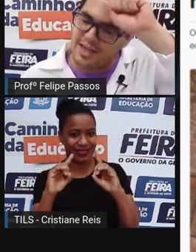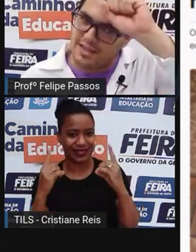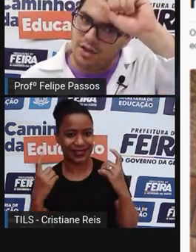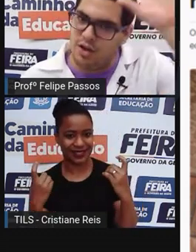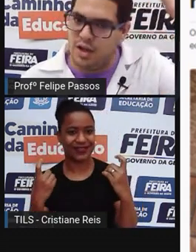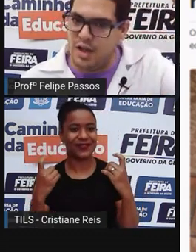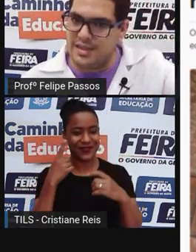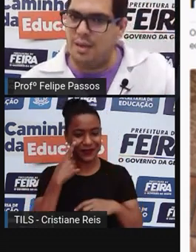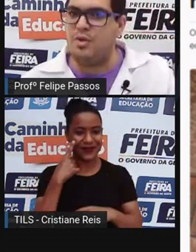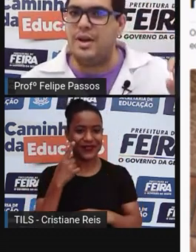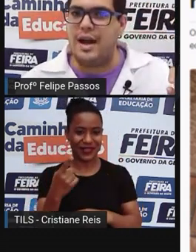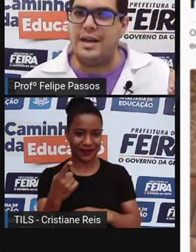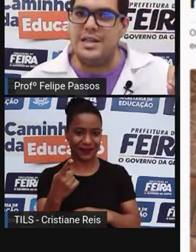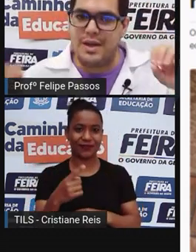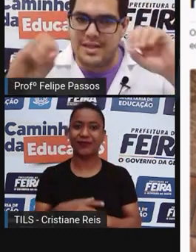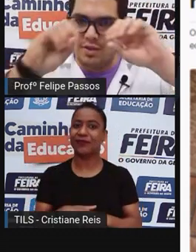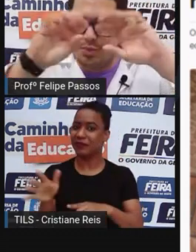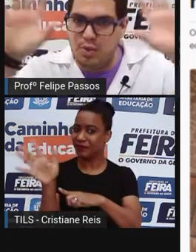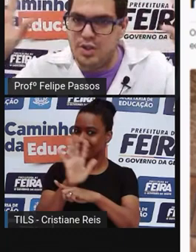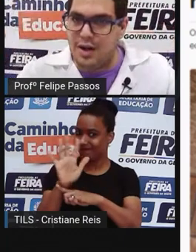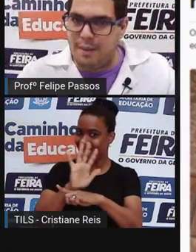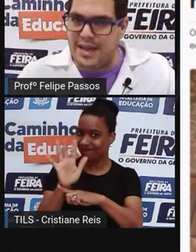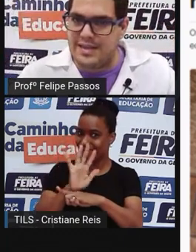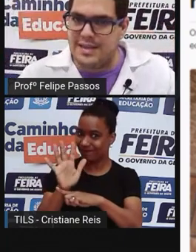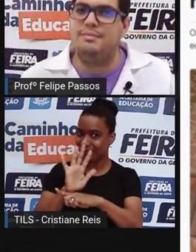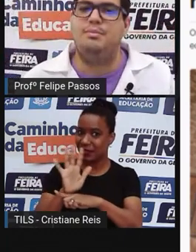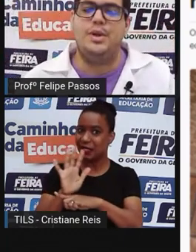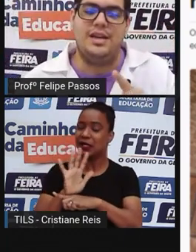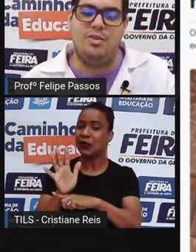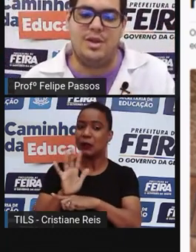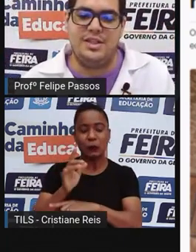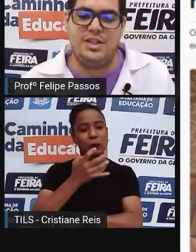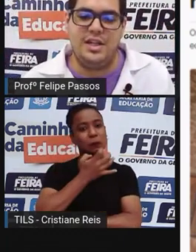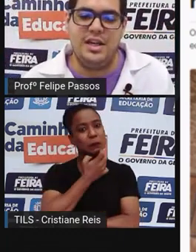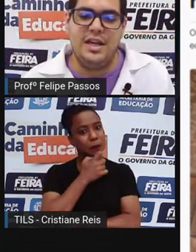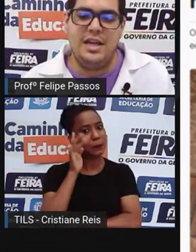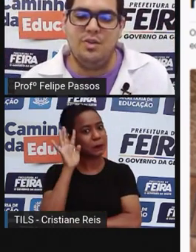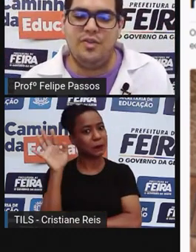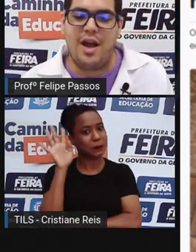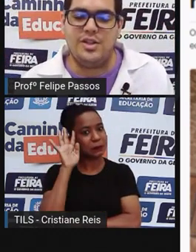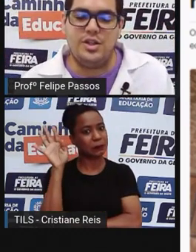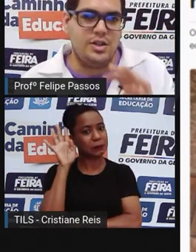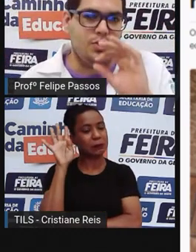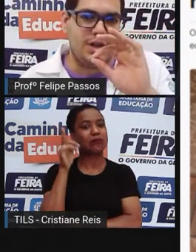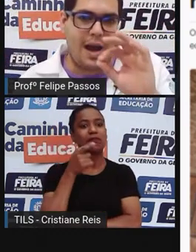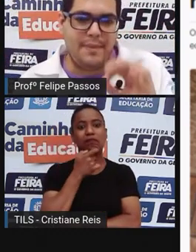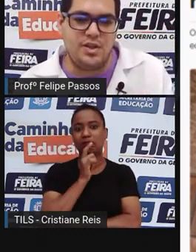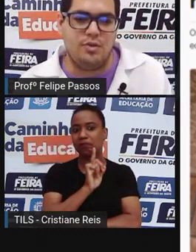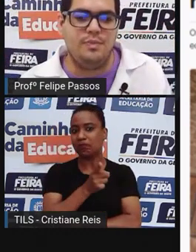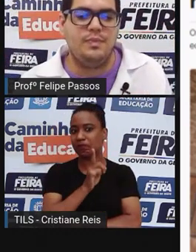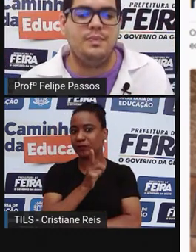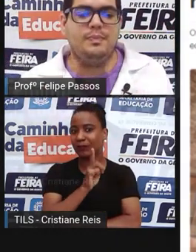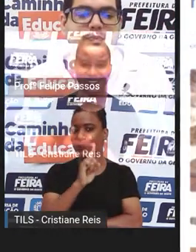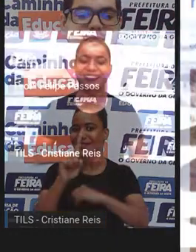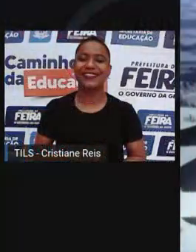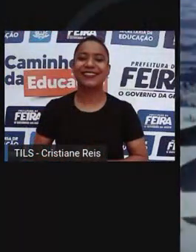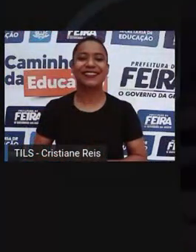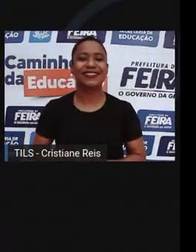que eu fiquei assim, ó... Sabe quando aquela expressão explodiu a cabeça? Pois é, vamos assistir e no final a gente discute rapidinho.